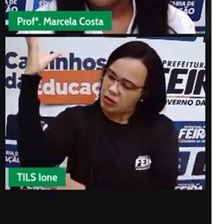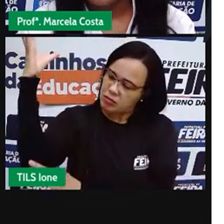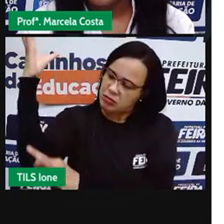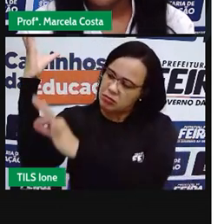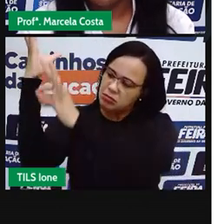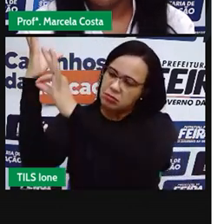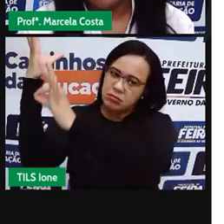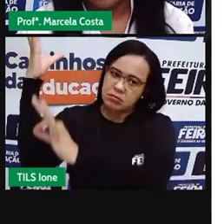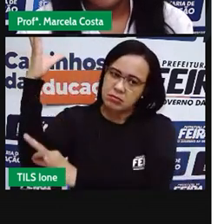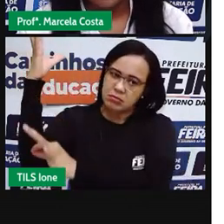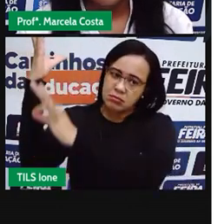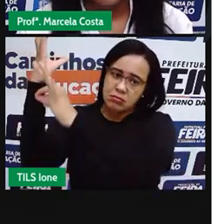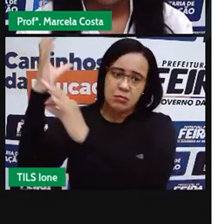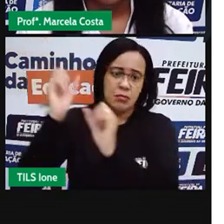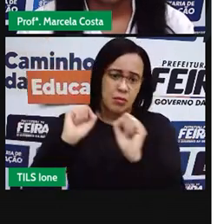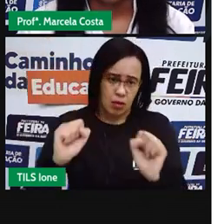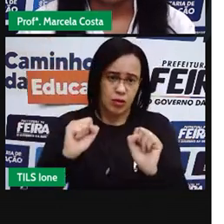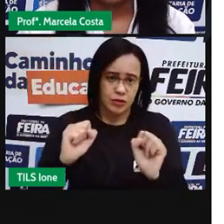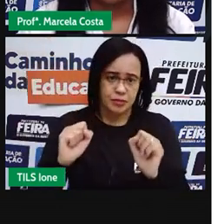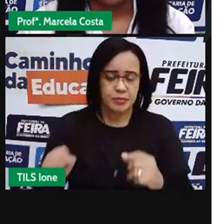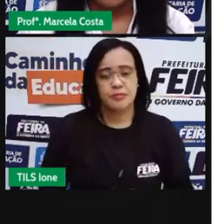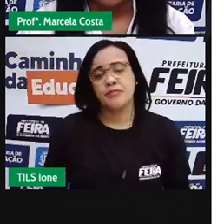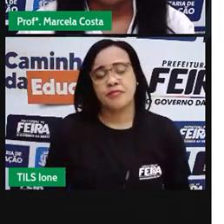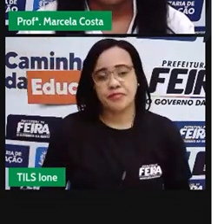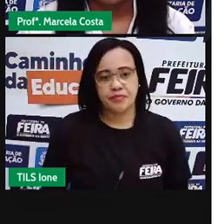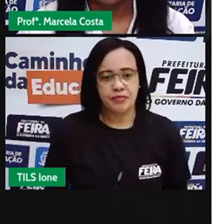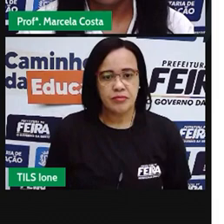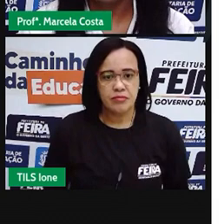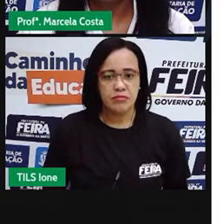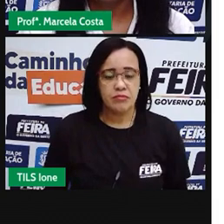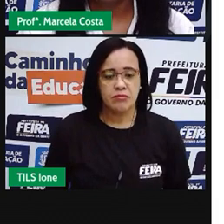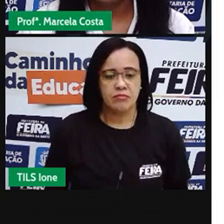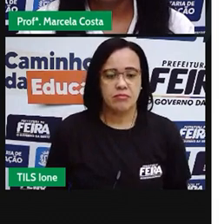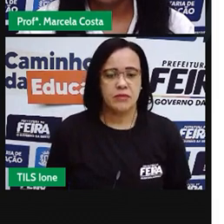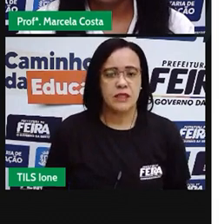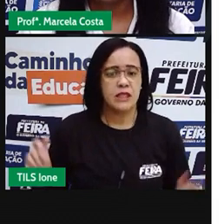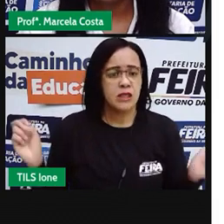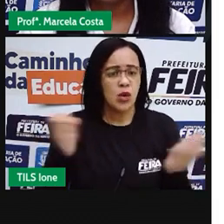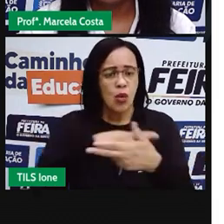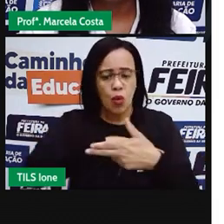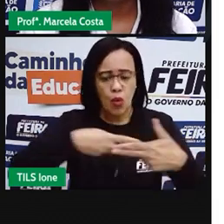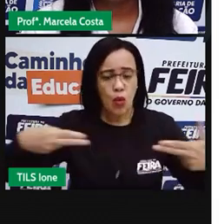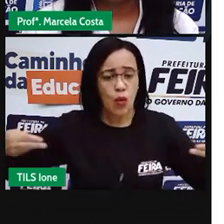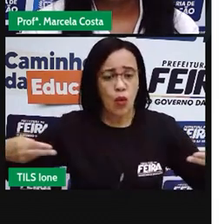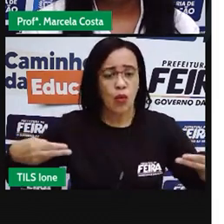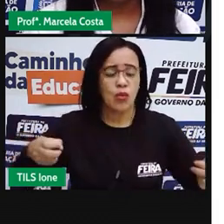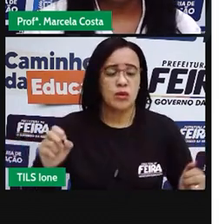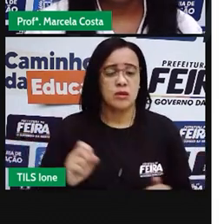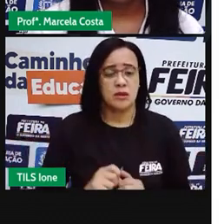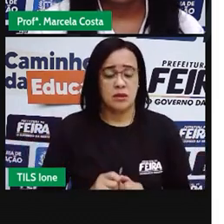Quando a gente fala que é um instrumento convencional, é um instrumento que ele foi